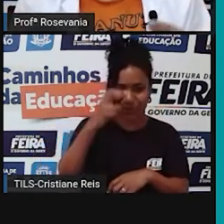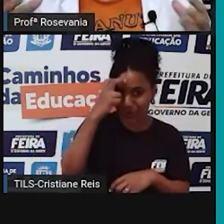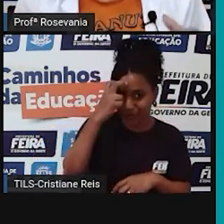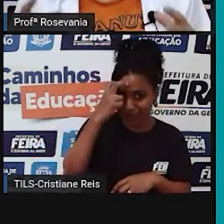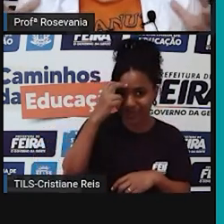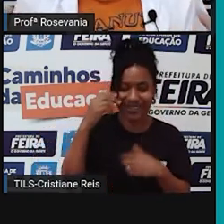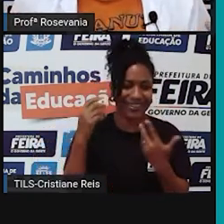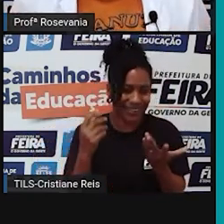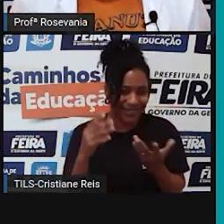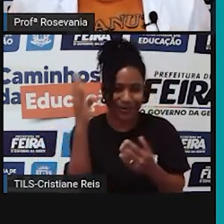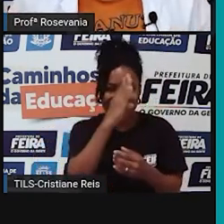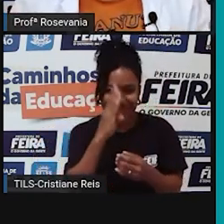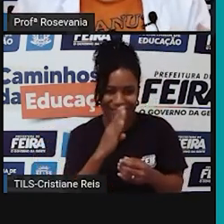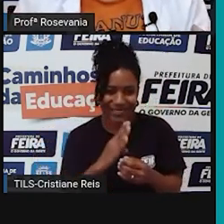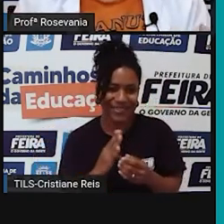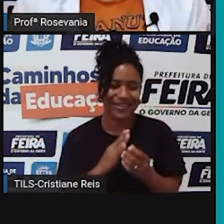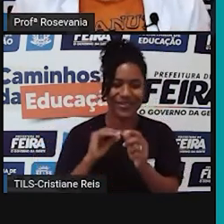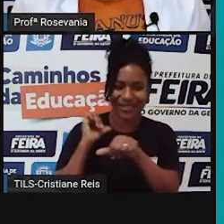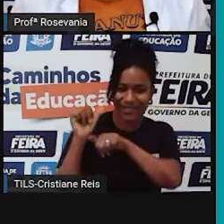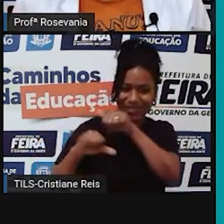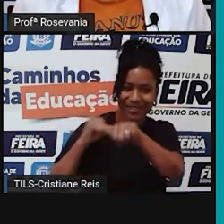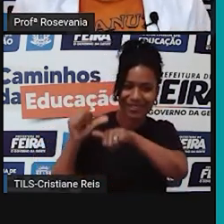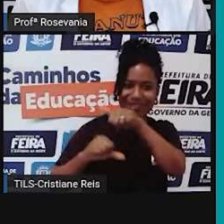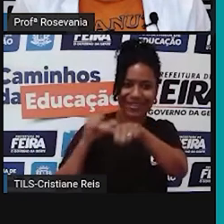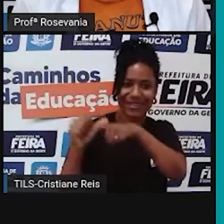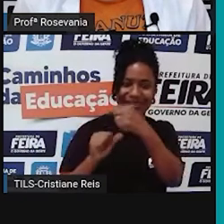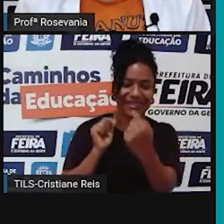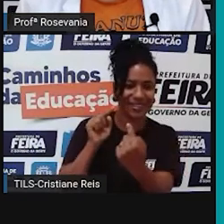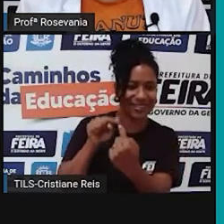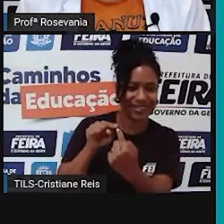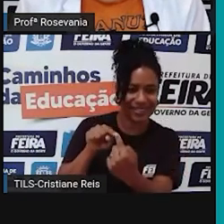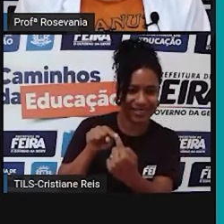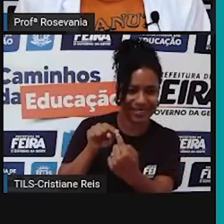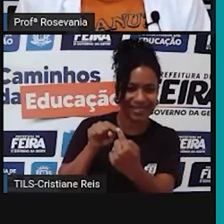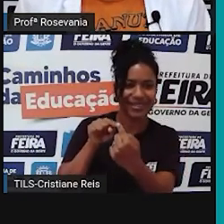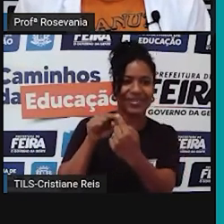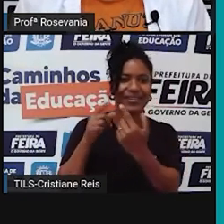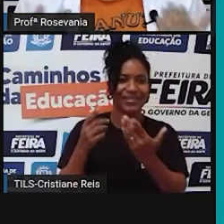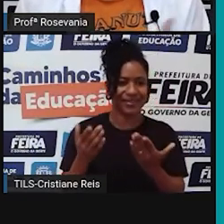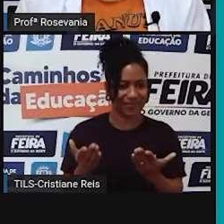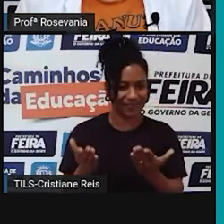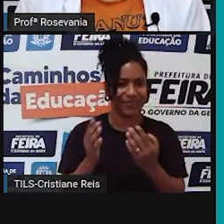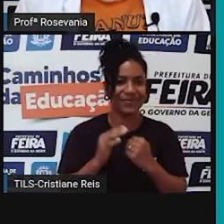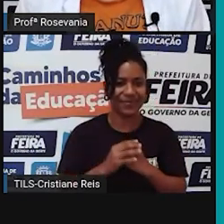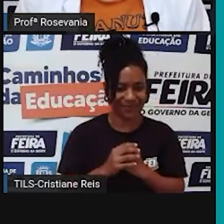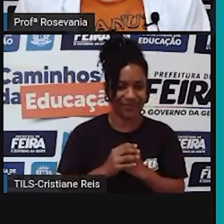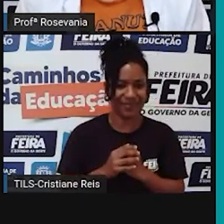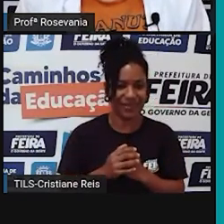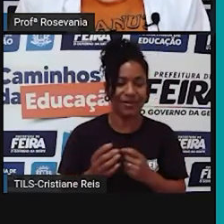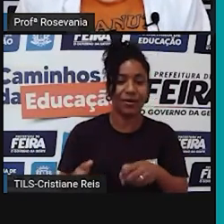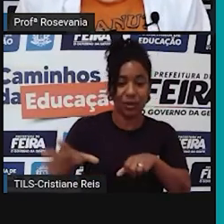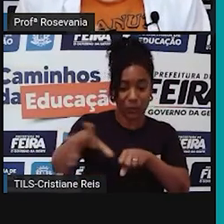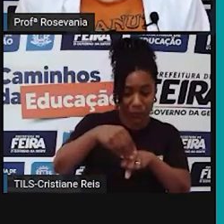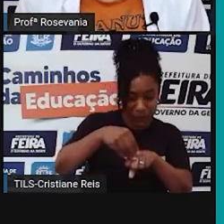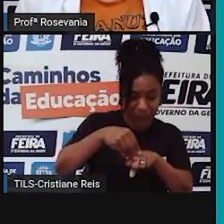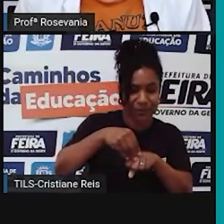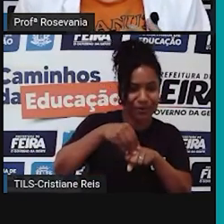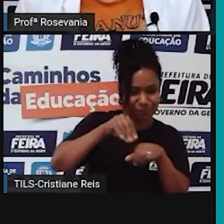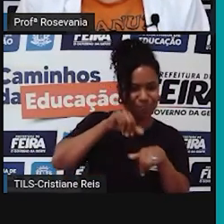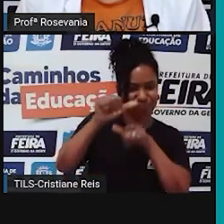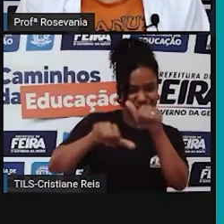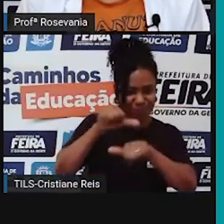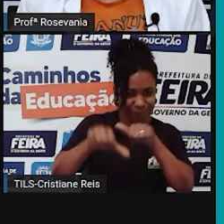carinha ali, aquela, aquela, aquela coisa que nós herdamos. Então, nós temos